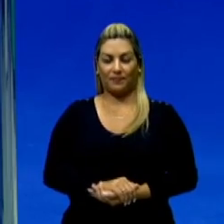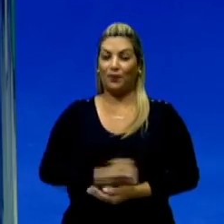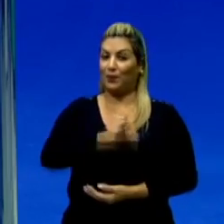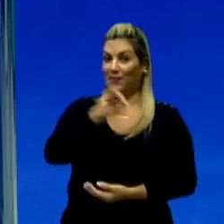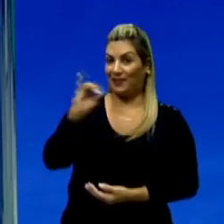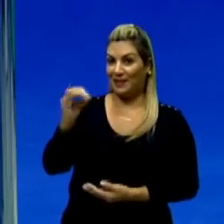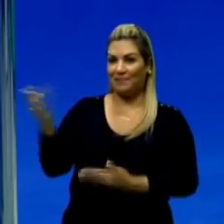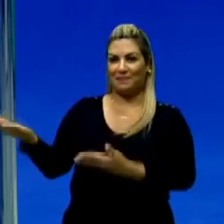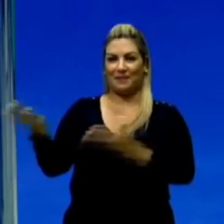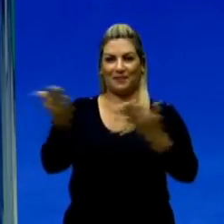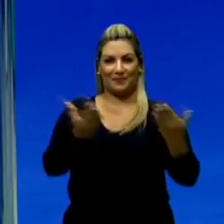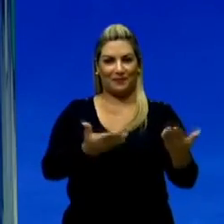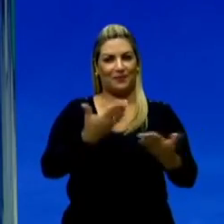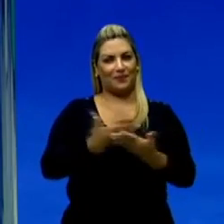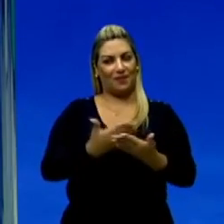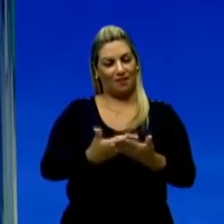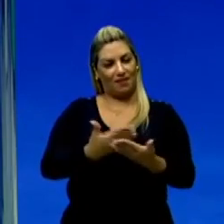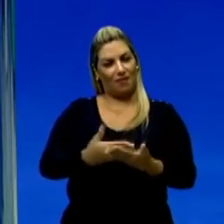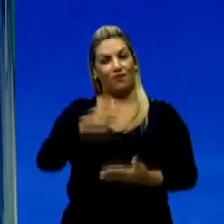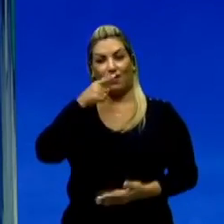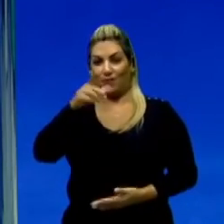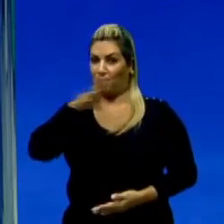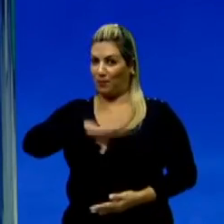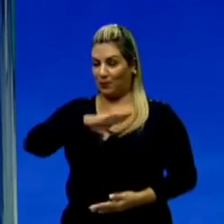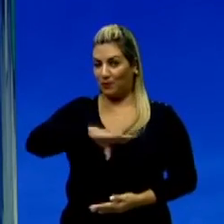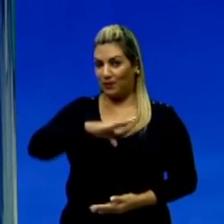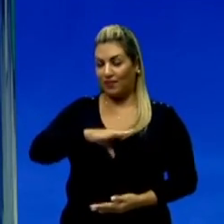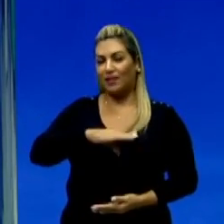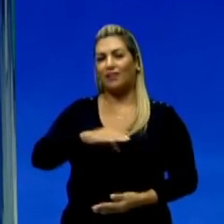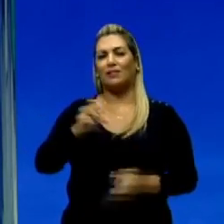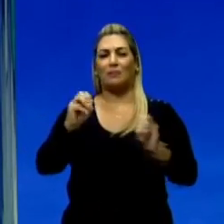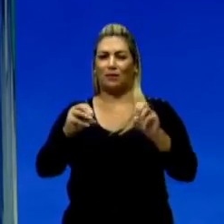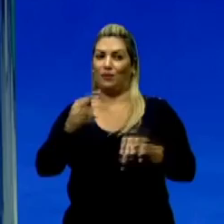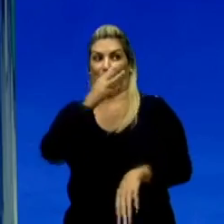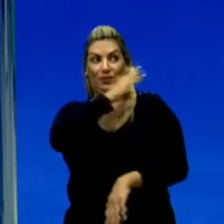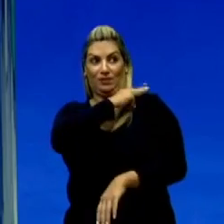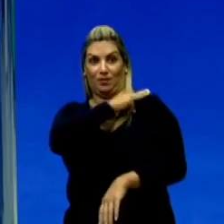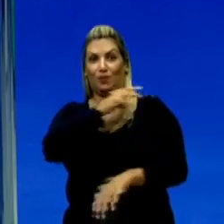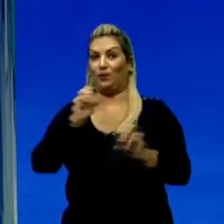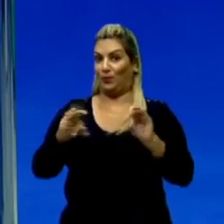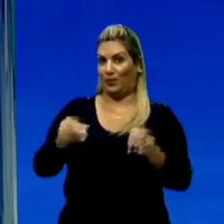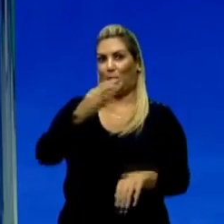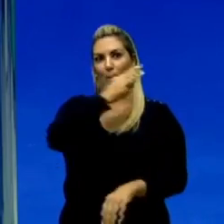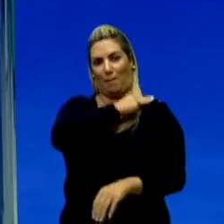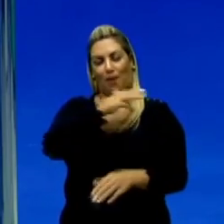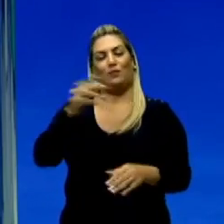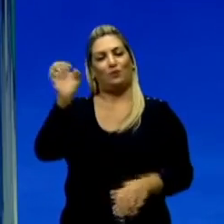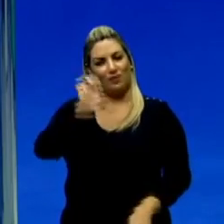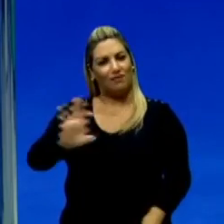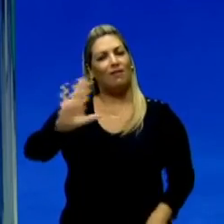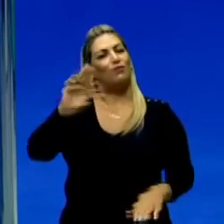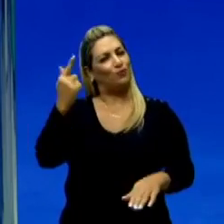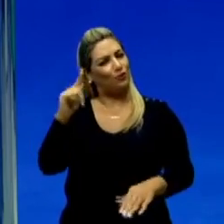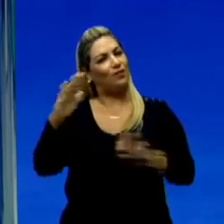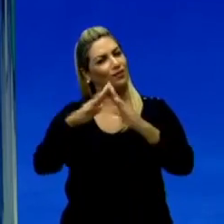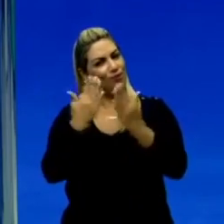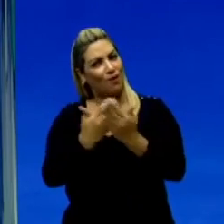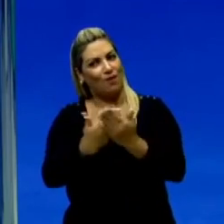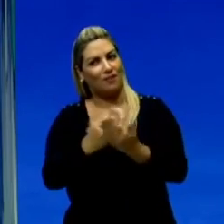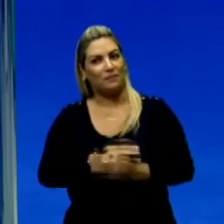Olá, sejam bem-vindos à nossa aula de língua portuguesa para a terceira série do Ensino Médio da Rede Estadual de Goiás.